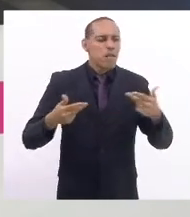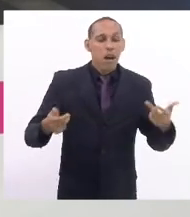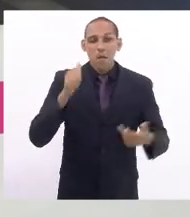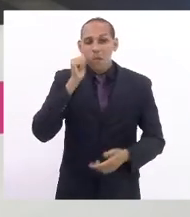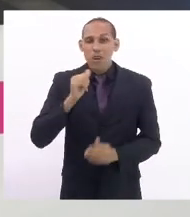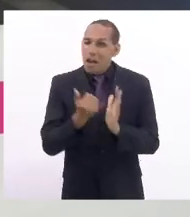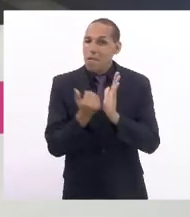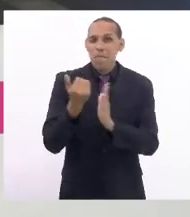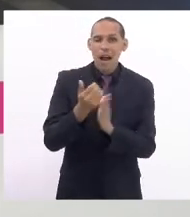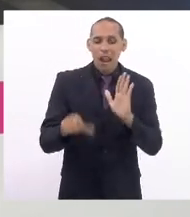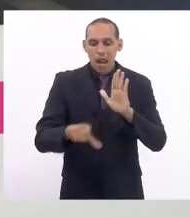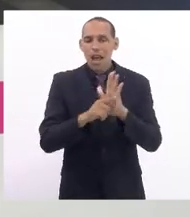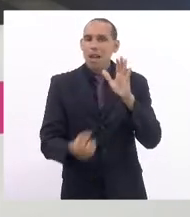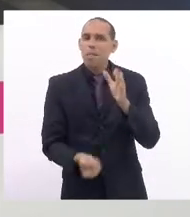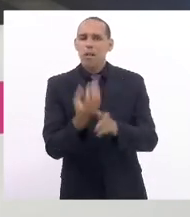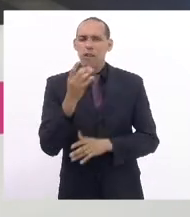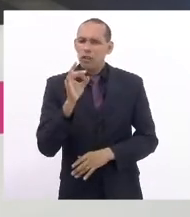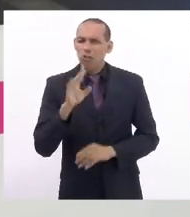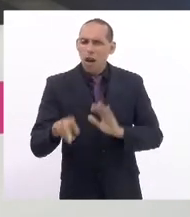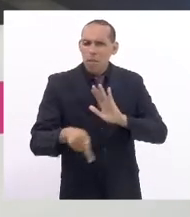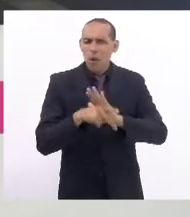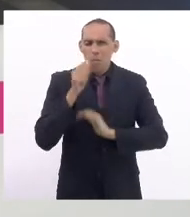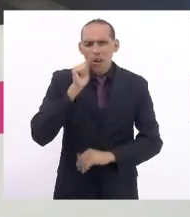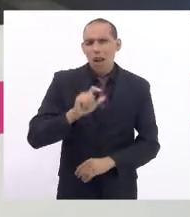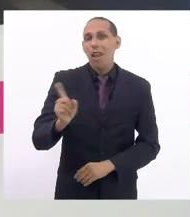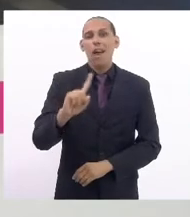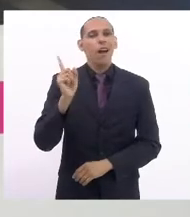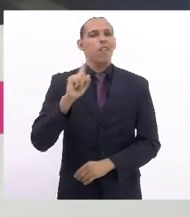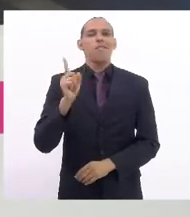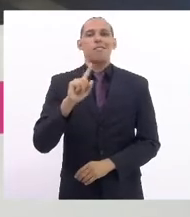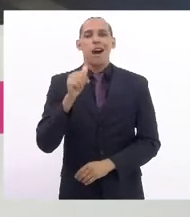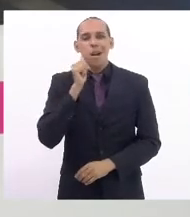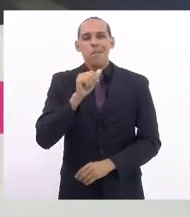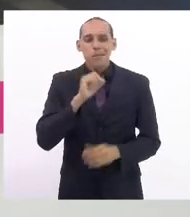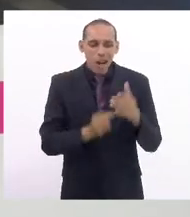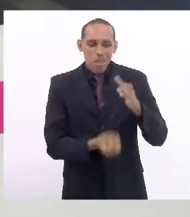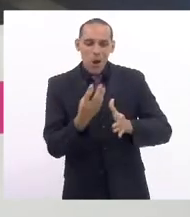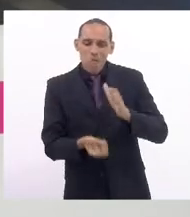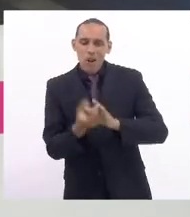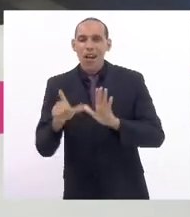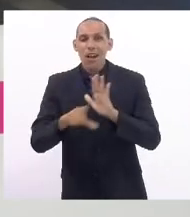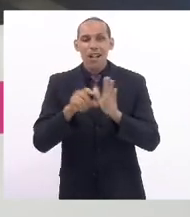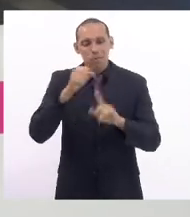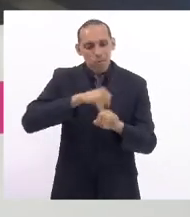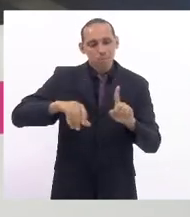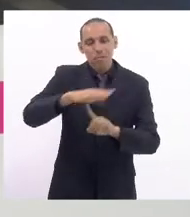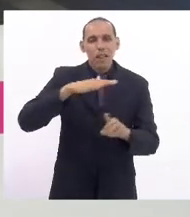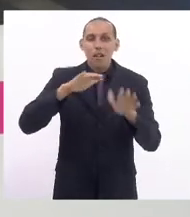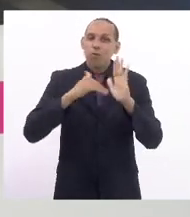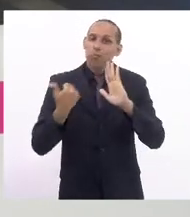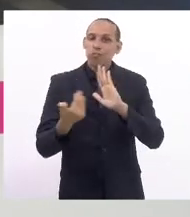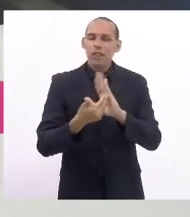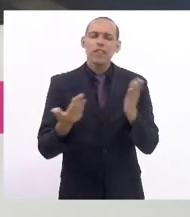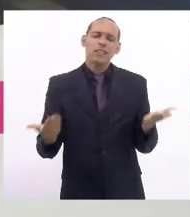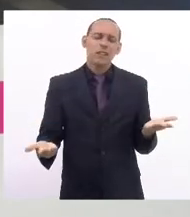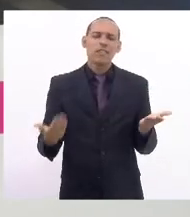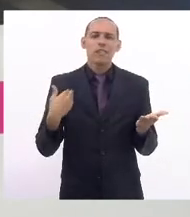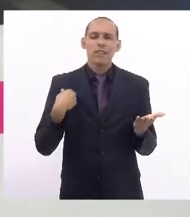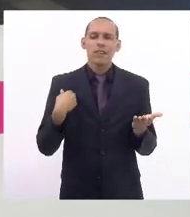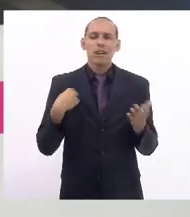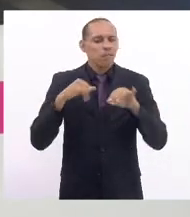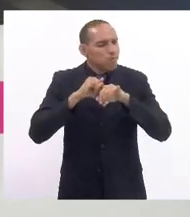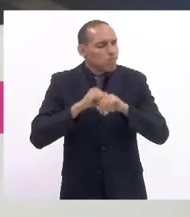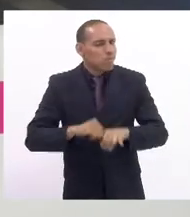mulheres não produzem lei só para a mulher não a gente produz lei para toda a sociedade então deixar aqui esse